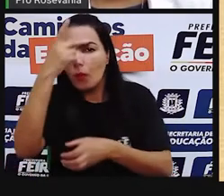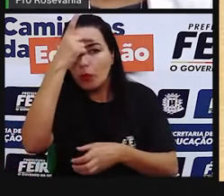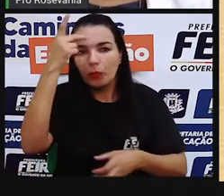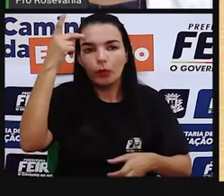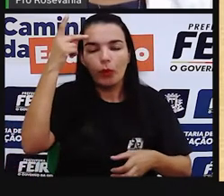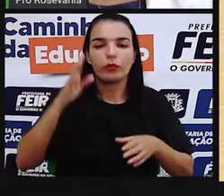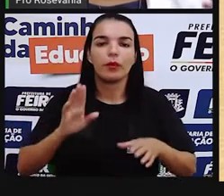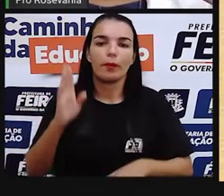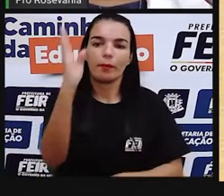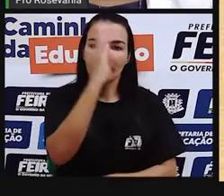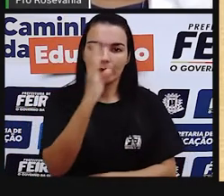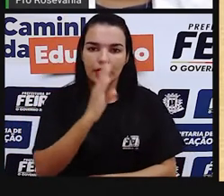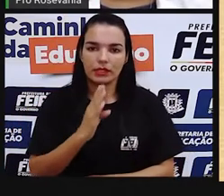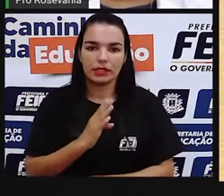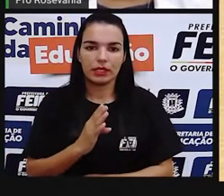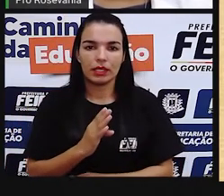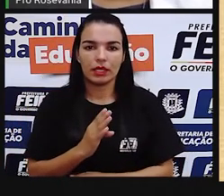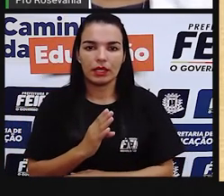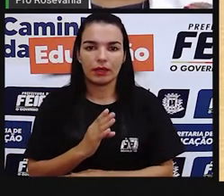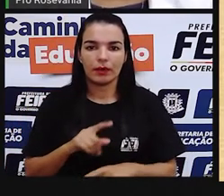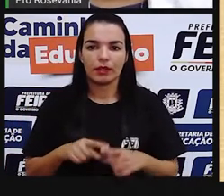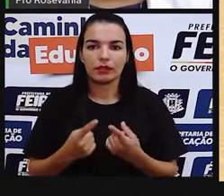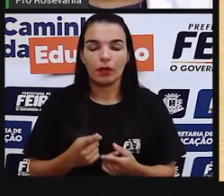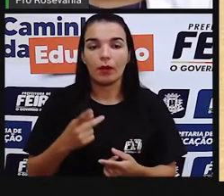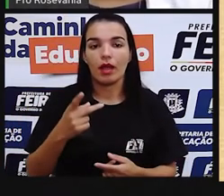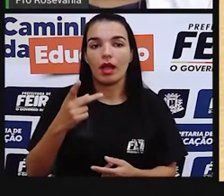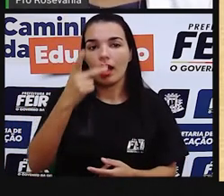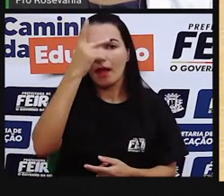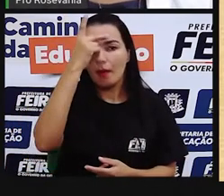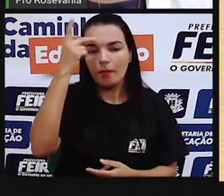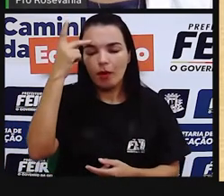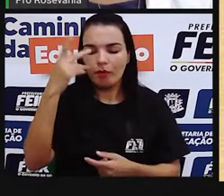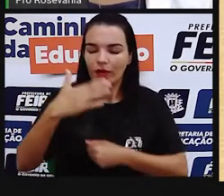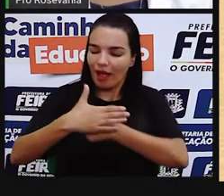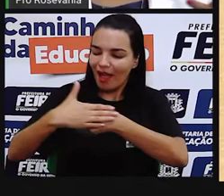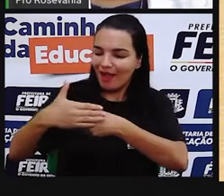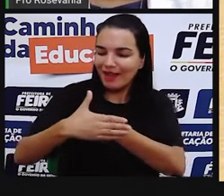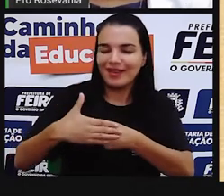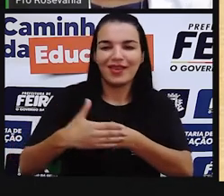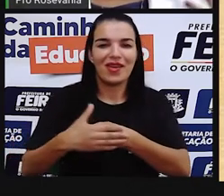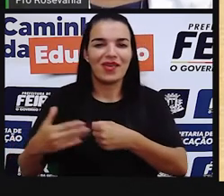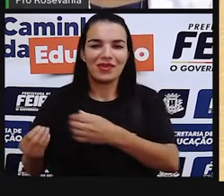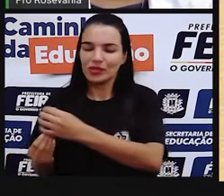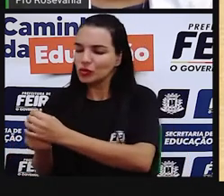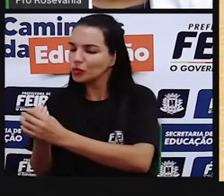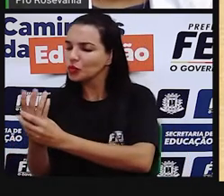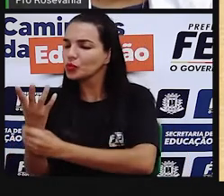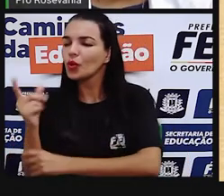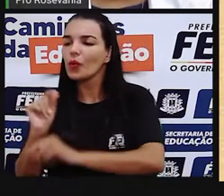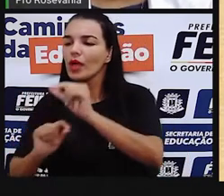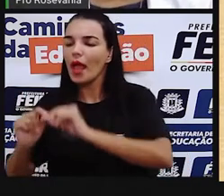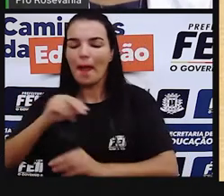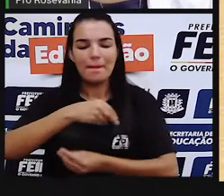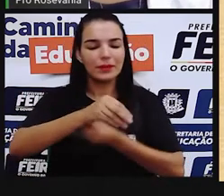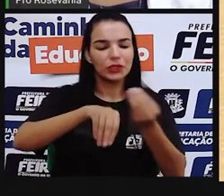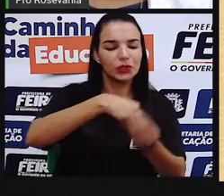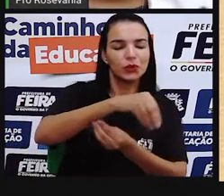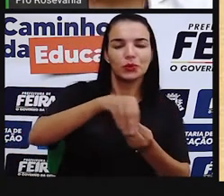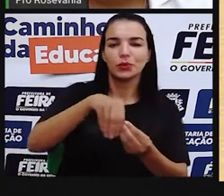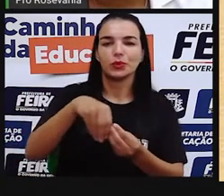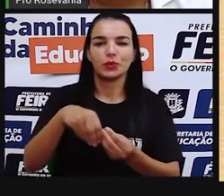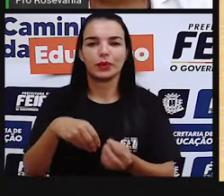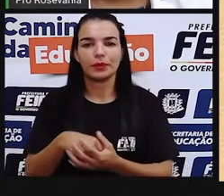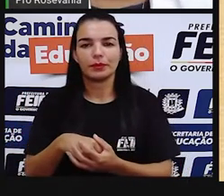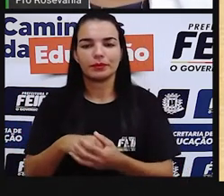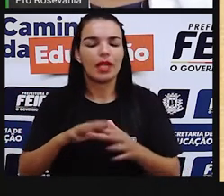brasileiro, ou seja, esse povo tão amado, esse povo tão carinhoso, que surgiu dessa mistura toda que nós temos. Quais são os